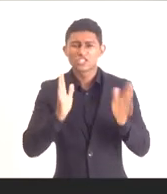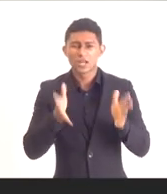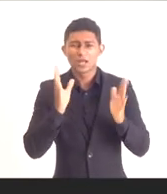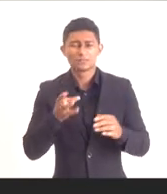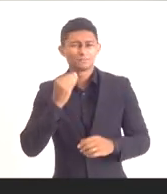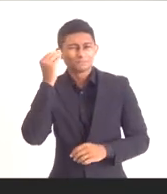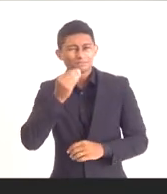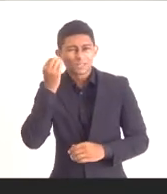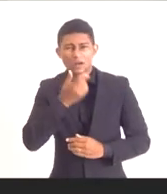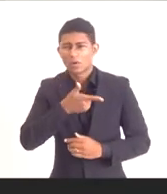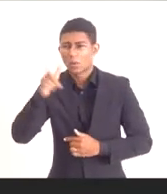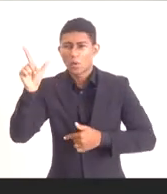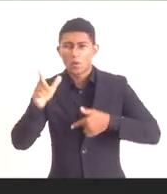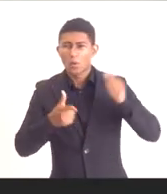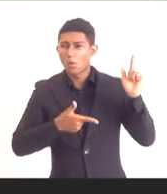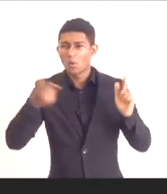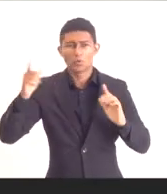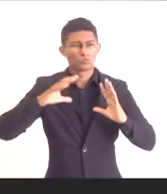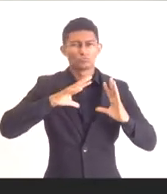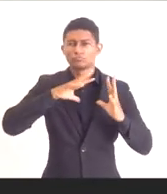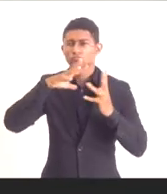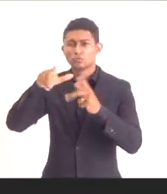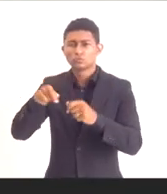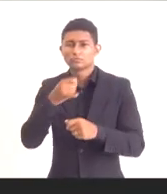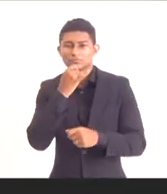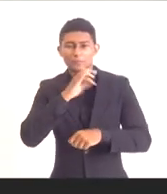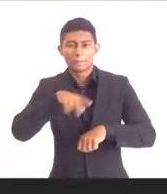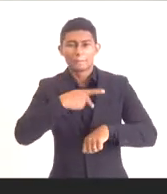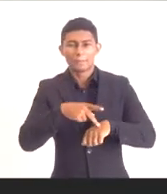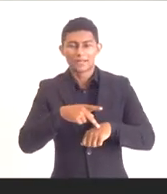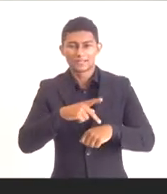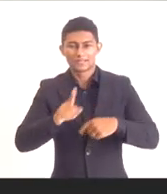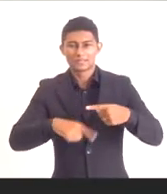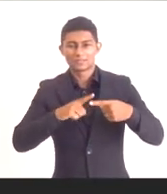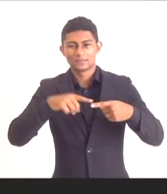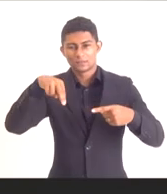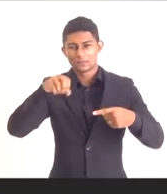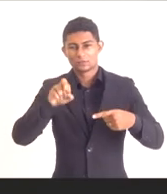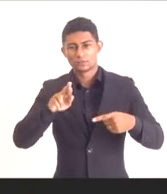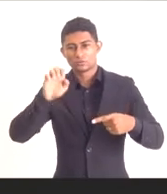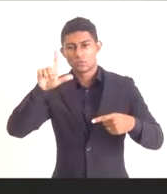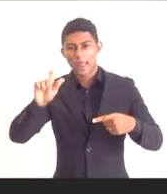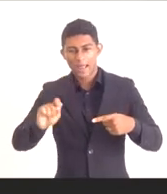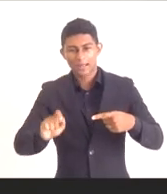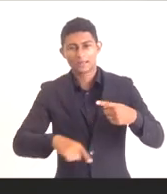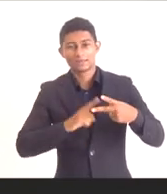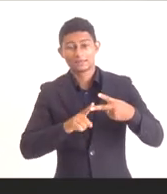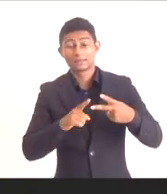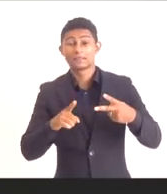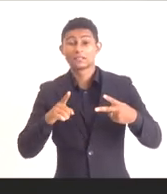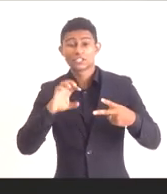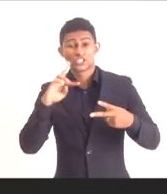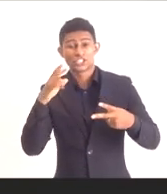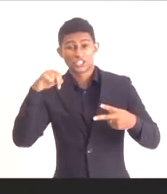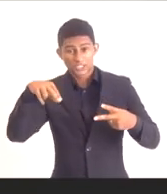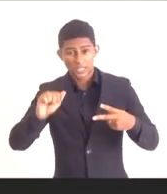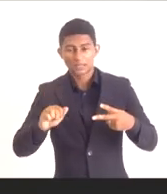ao redor do mundo, como na Noruega, na China e aqui, no Espírito Santo, no Estado do nosso vizinho.